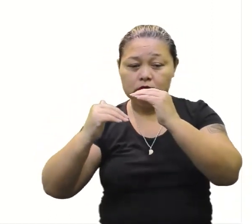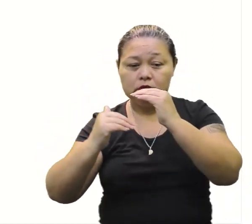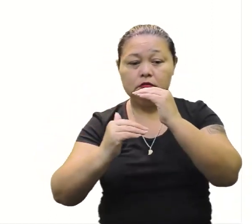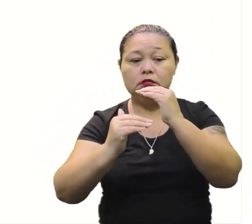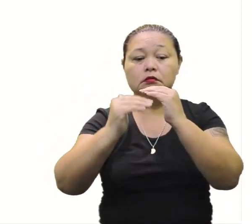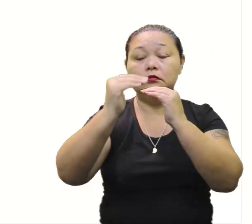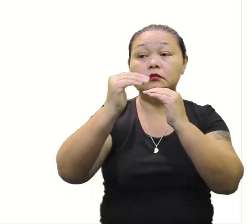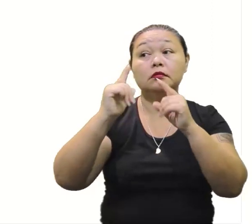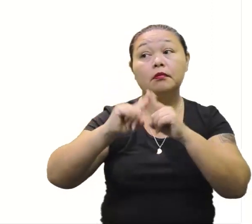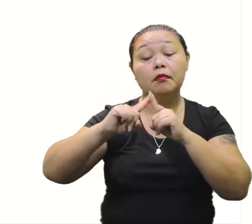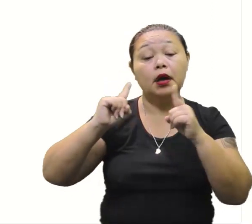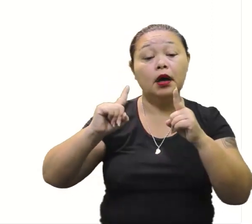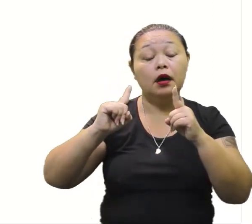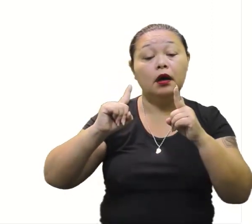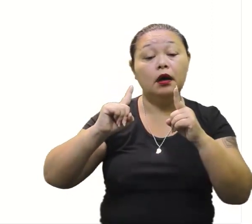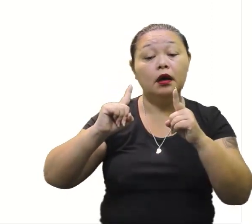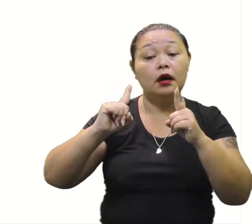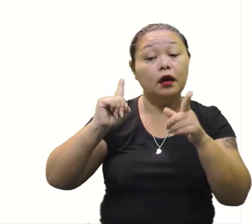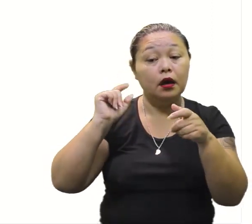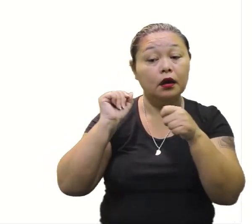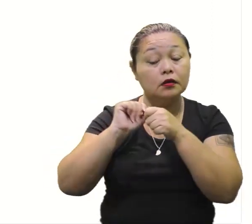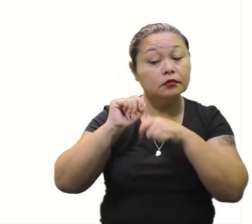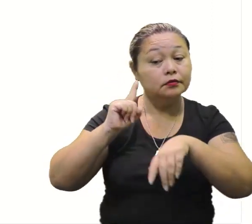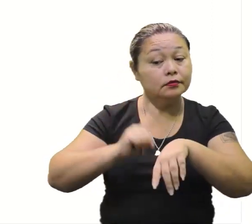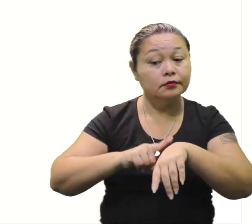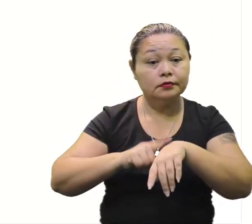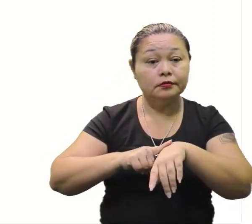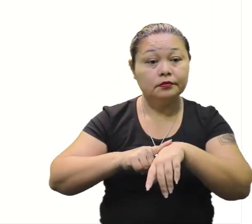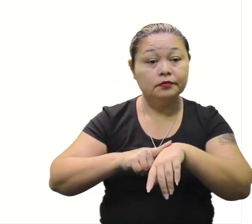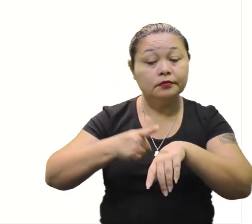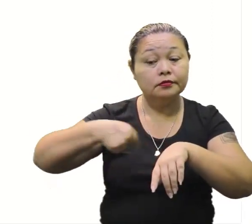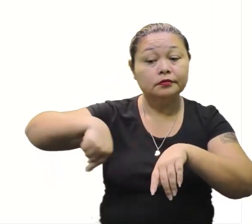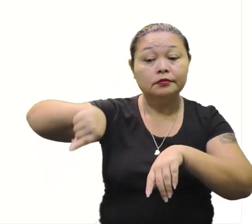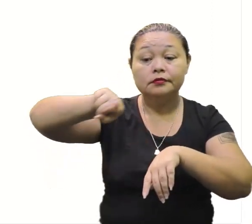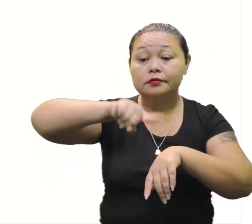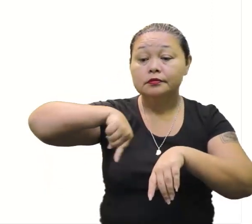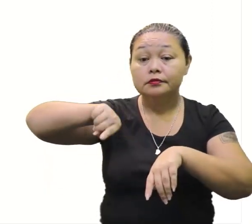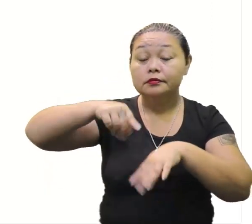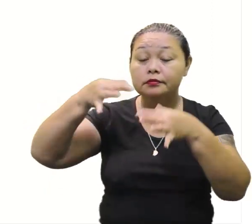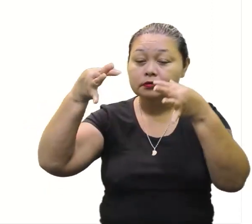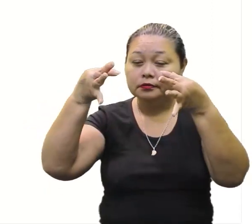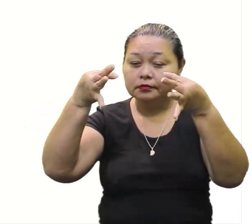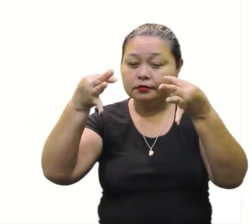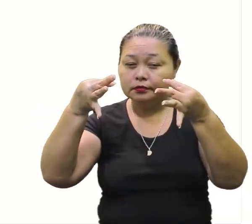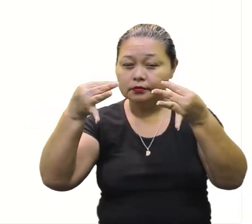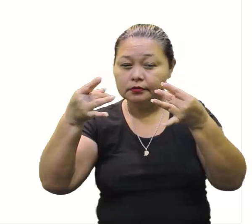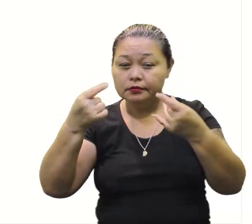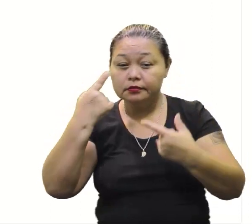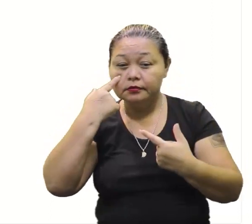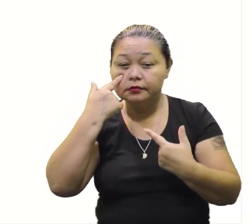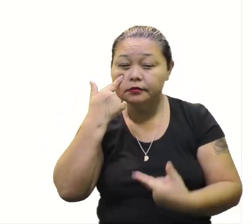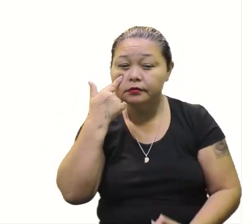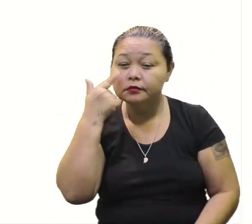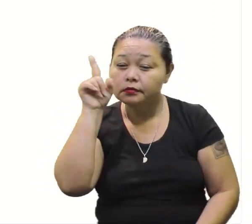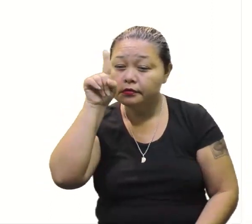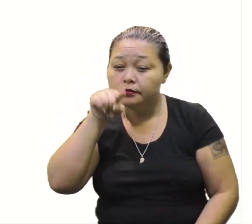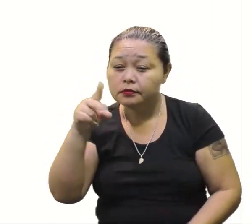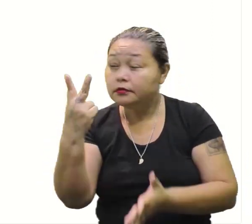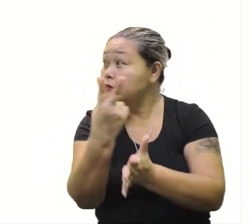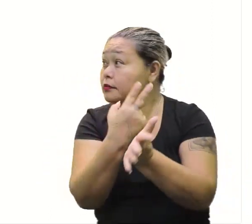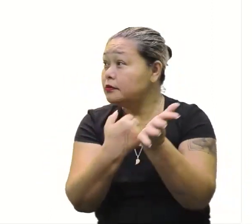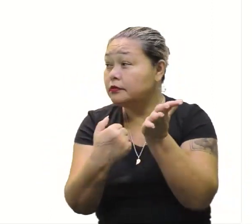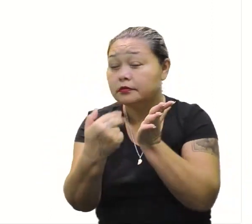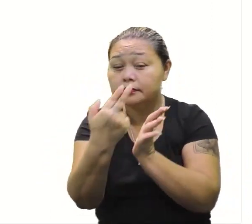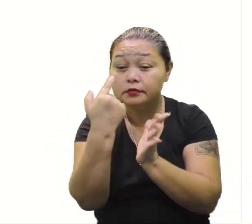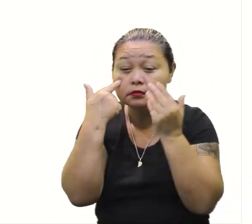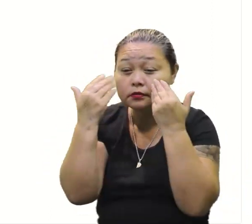né? Mas nós dissemos o quê? Mais uns segundinhos aí que a galera está olhando. Atenção aos detalhes. Olha bem para a figura. Olha bem.